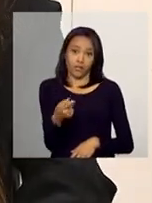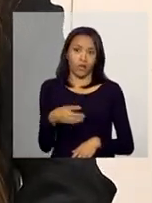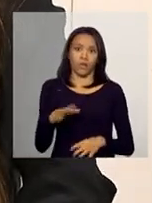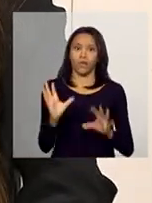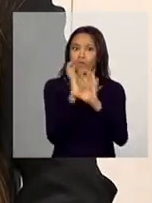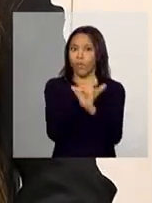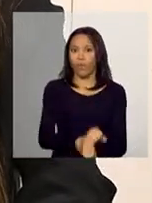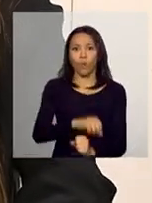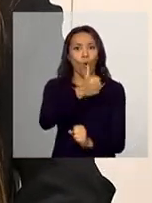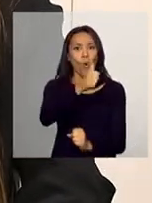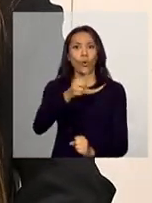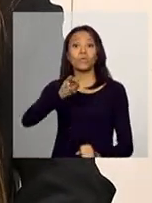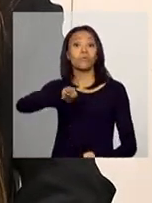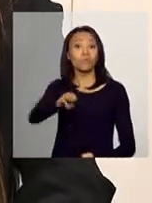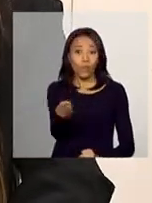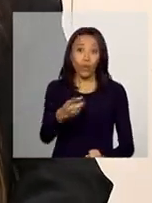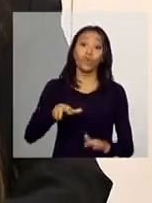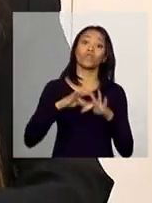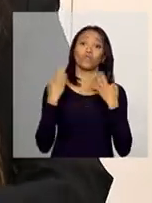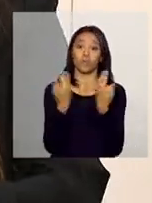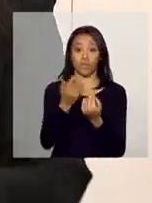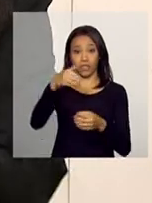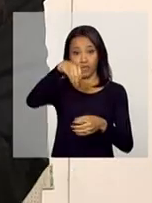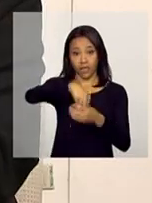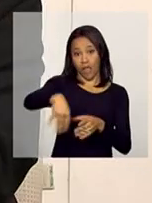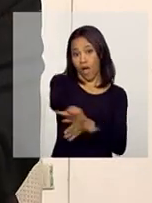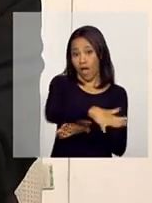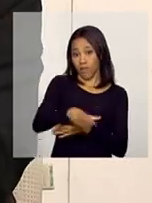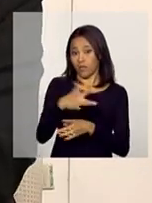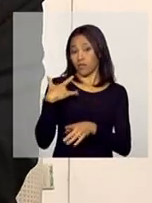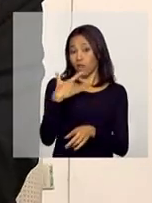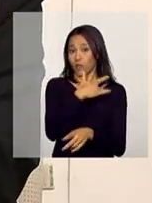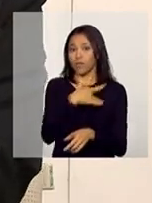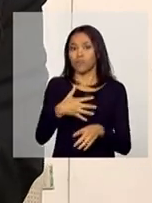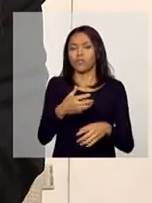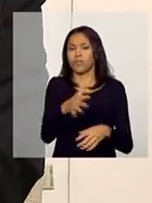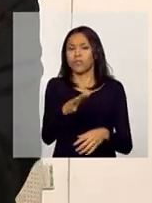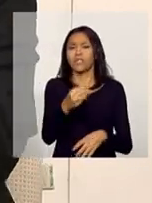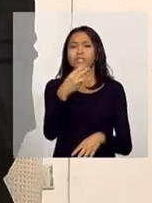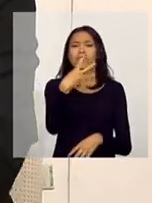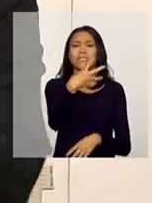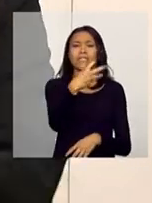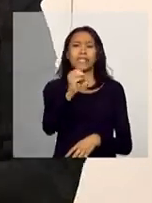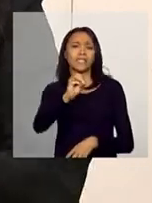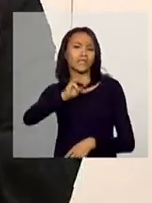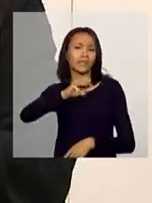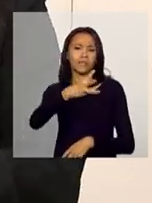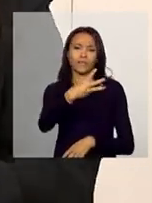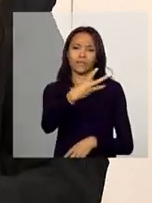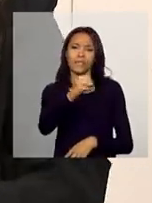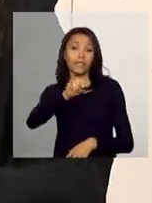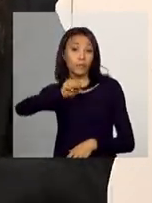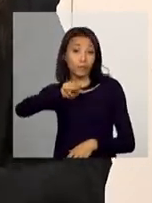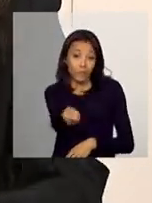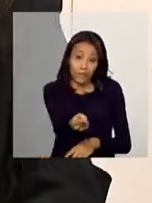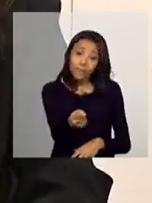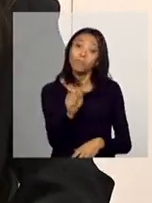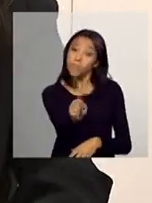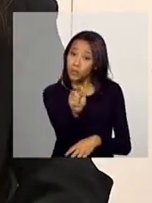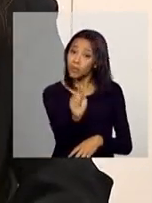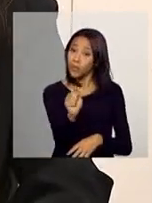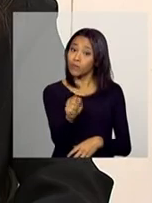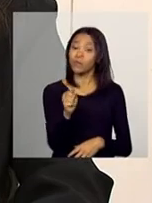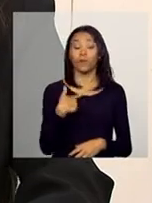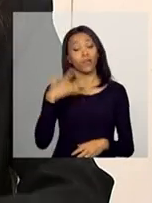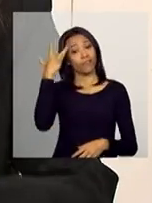milhões de famílias que são acompanhadas na saúde, a gente tem cerca de 300 mil por mês ímpar, por bimestre, que descumprem as